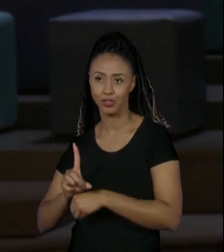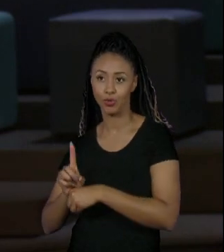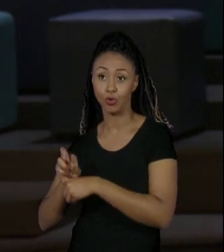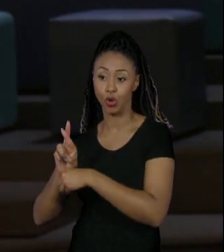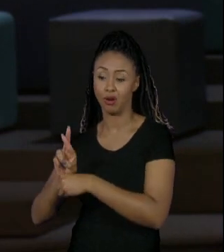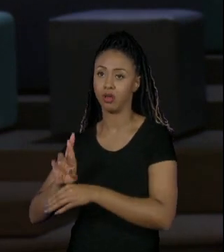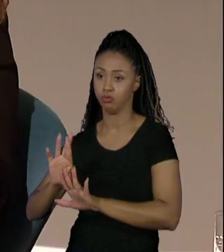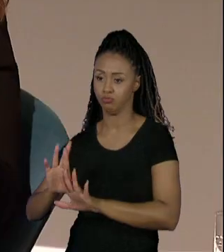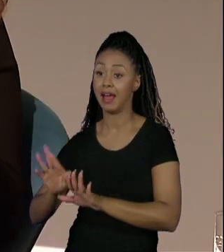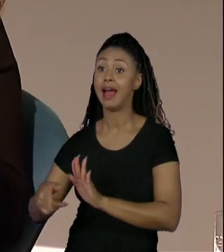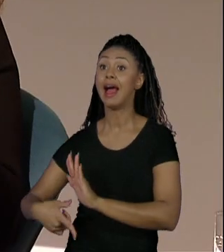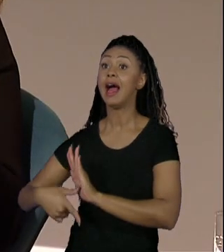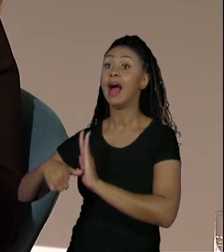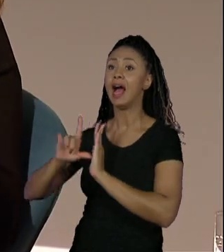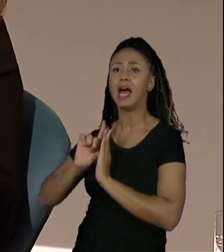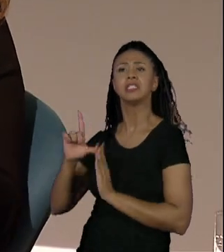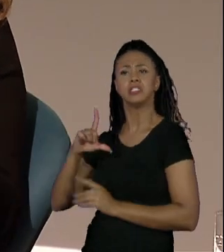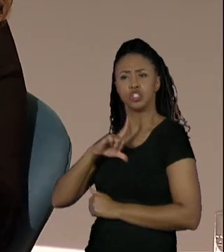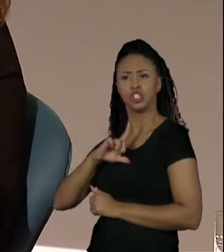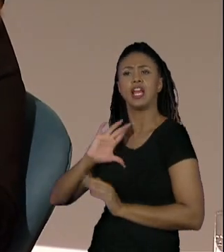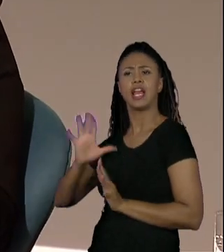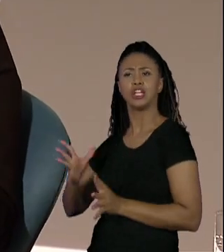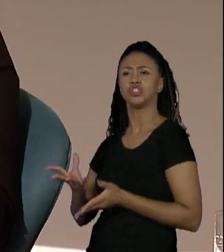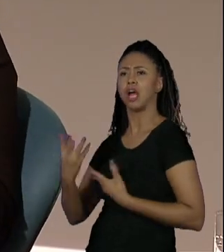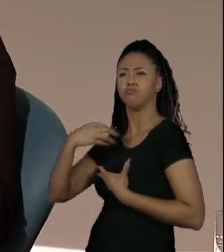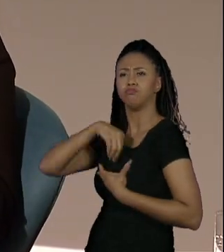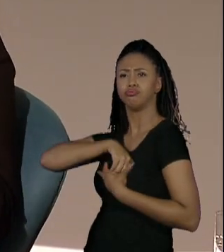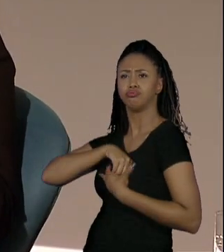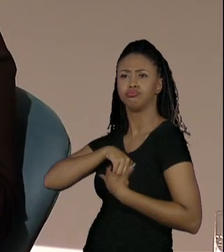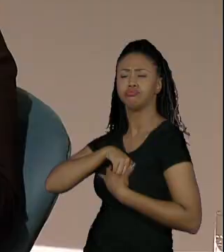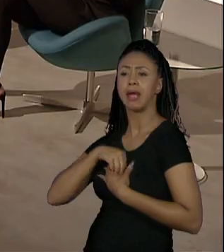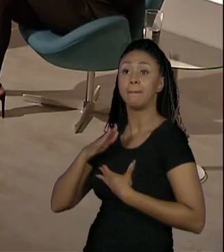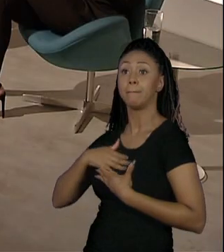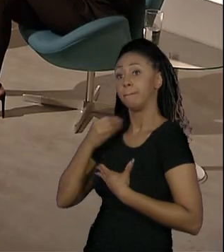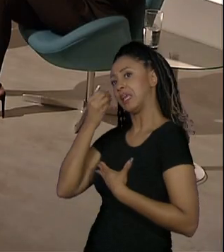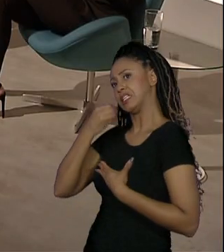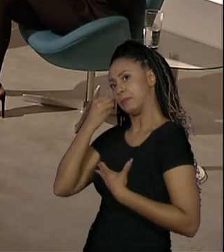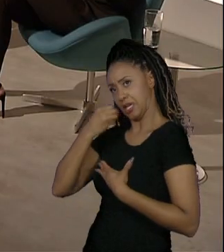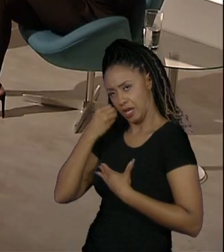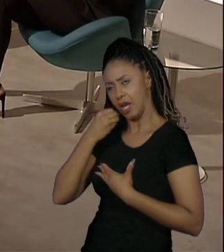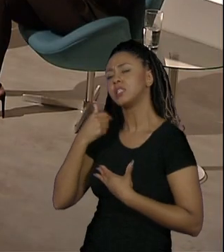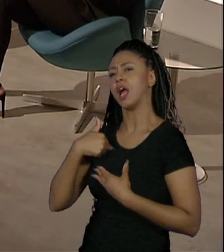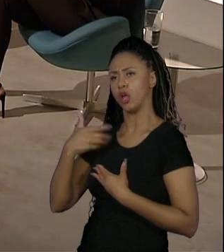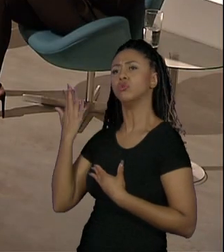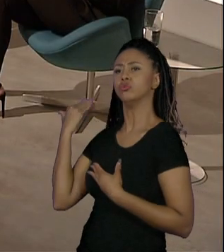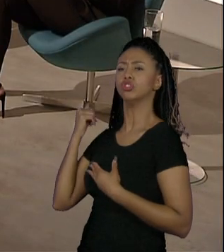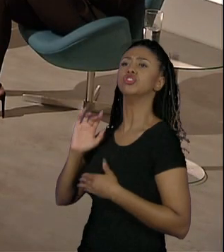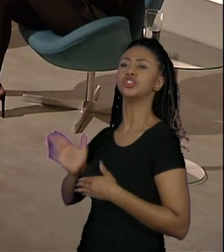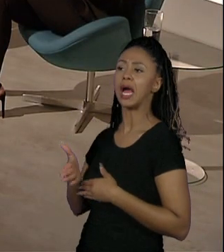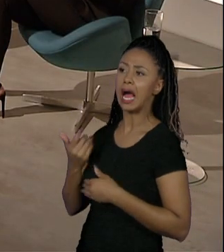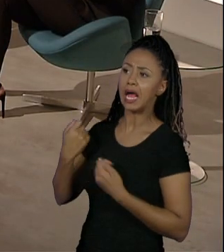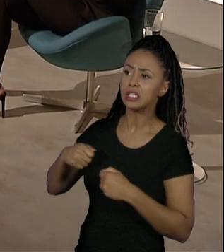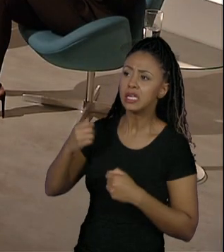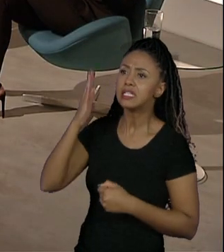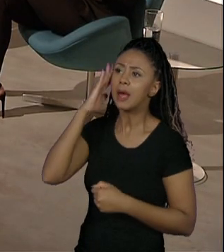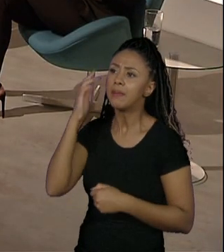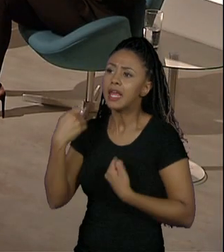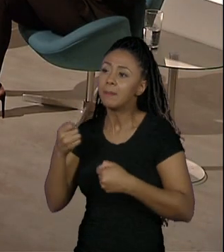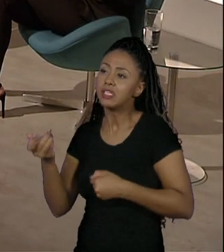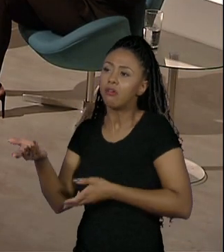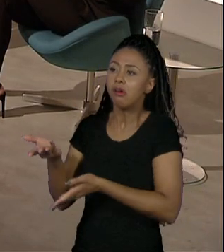algo intrínseco, né? Que era algo da experiência que eu sabia que eu tinha que entender, que eu tinha que